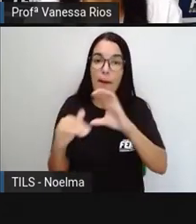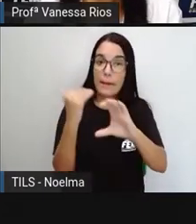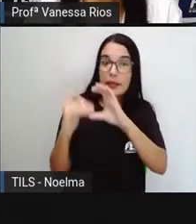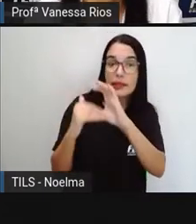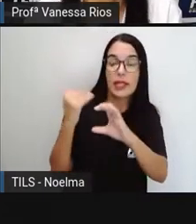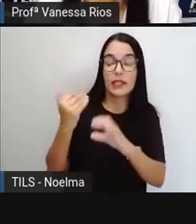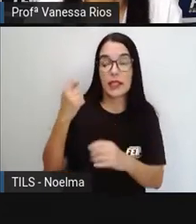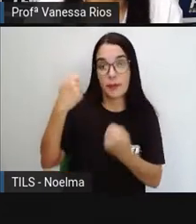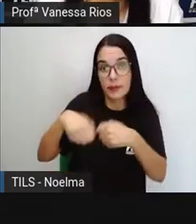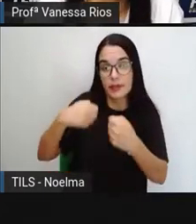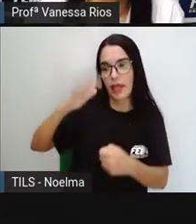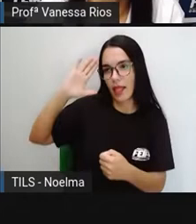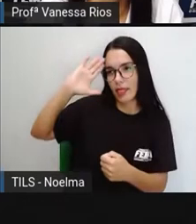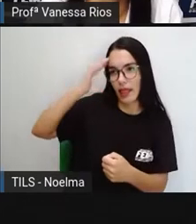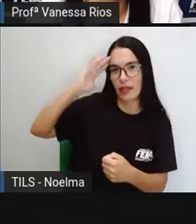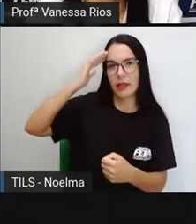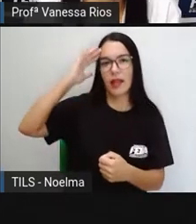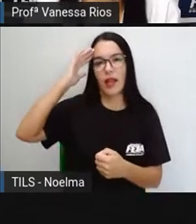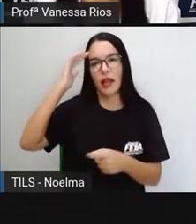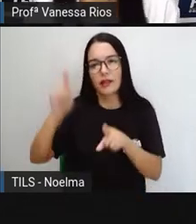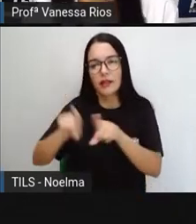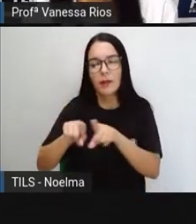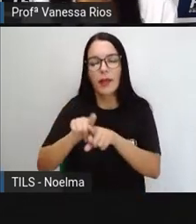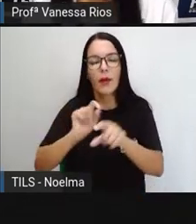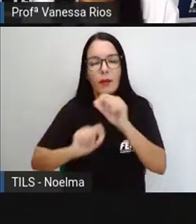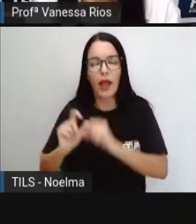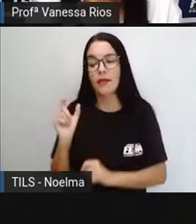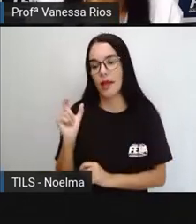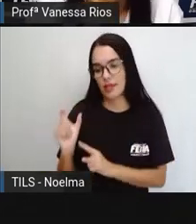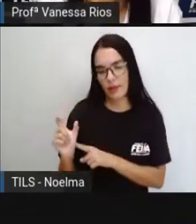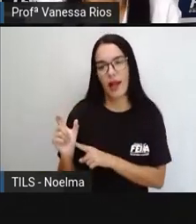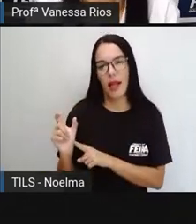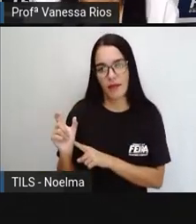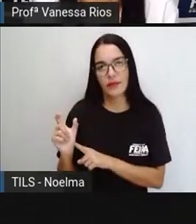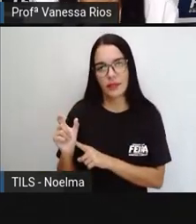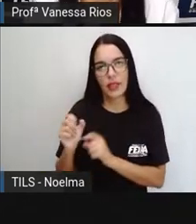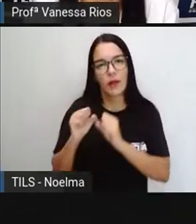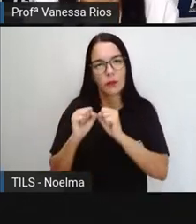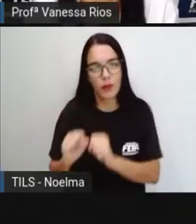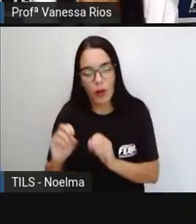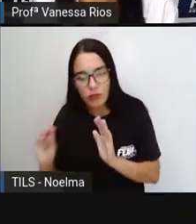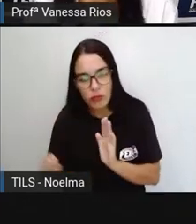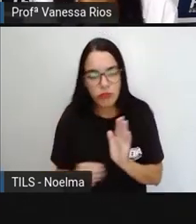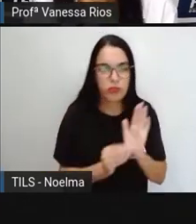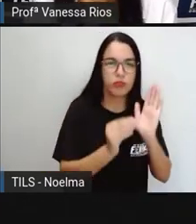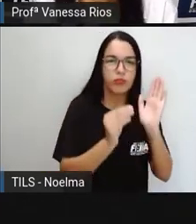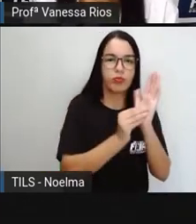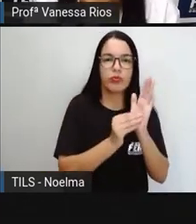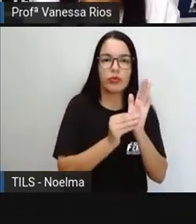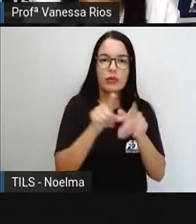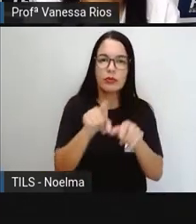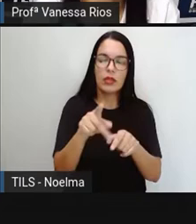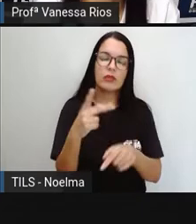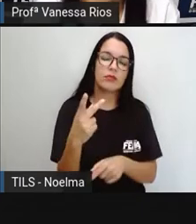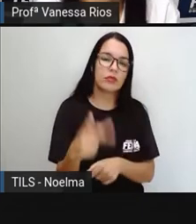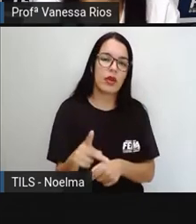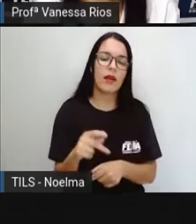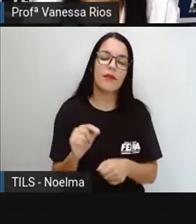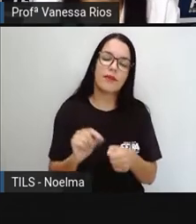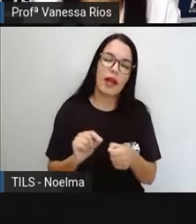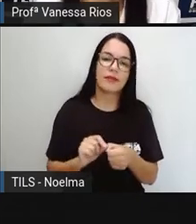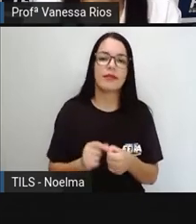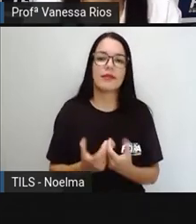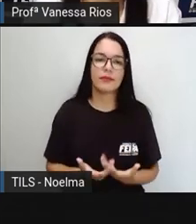entendidas, compreendidas. E são as palavras que vão compor, não é? E vão fazer parte aí dessa ação.